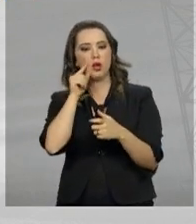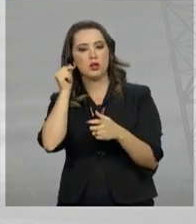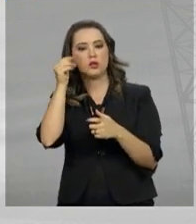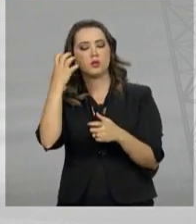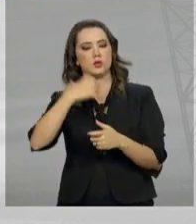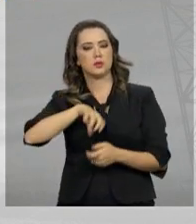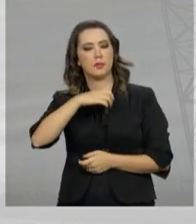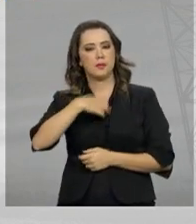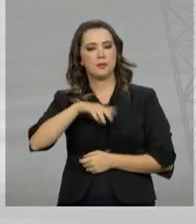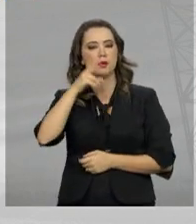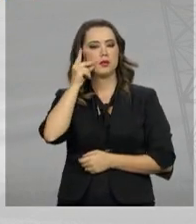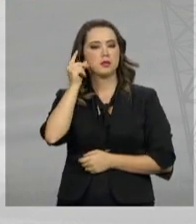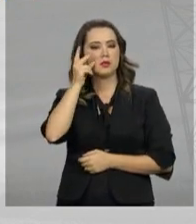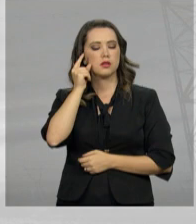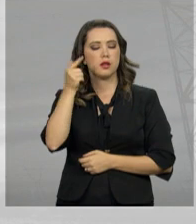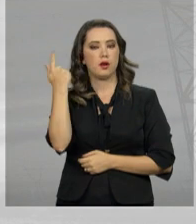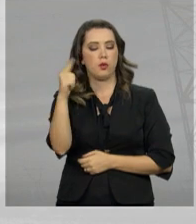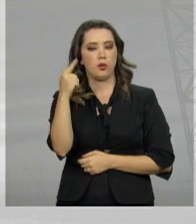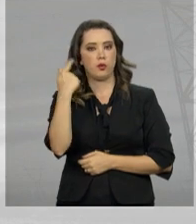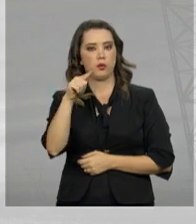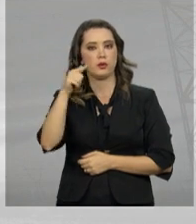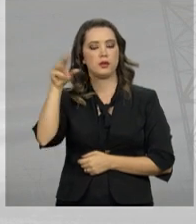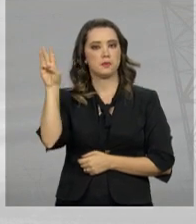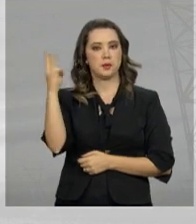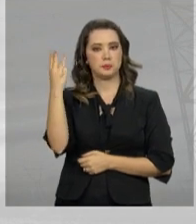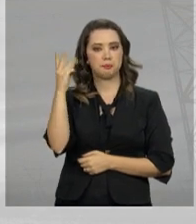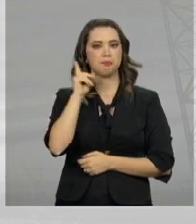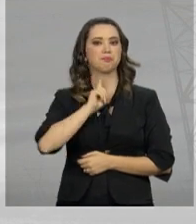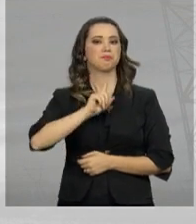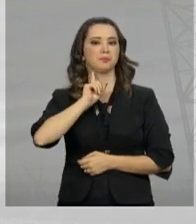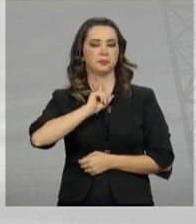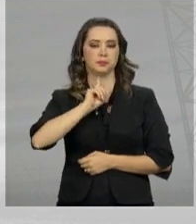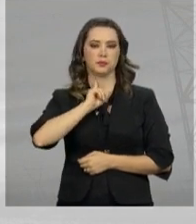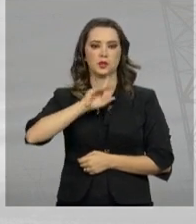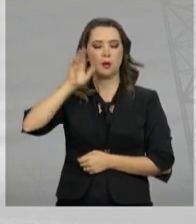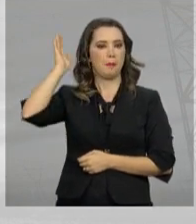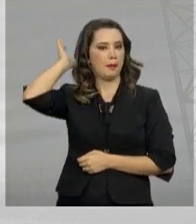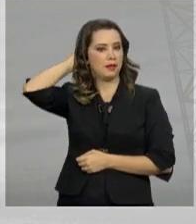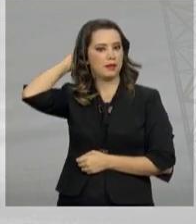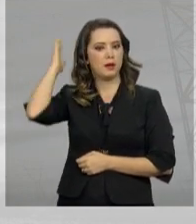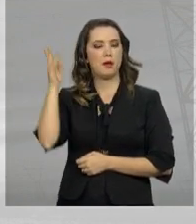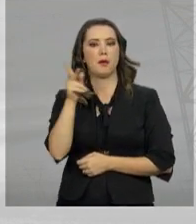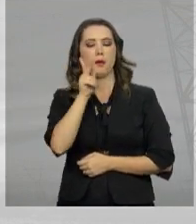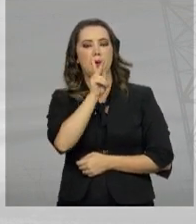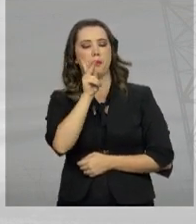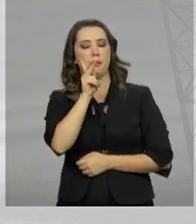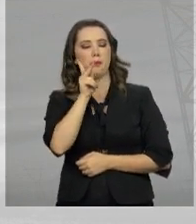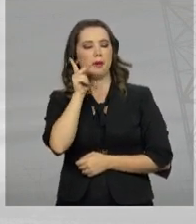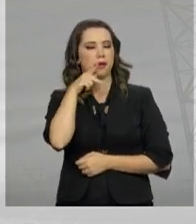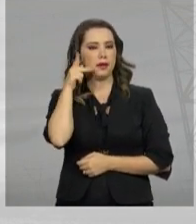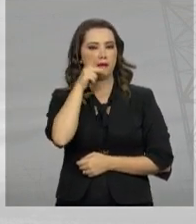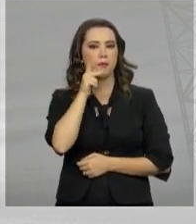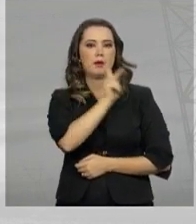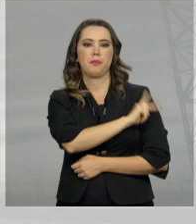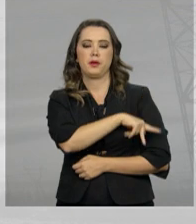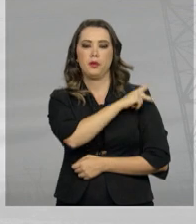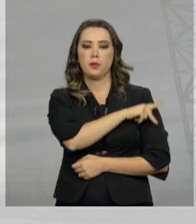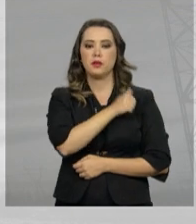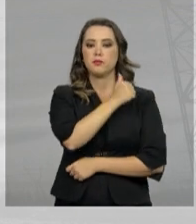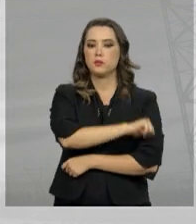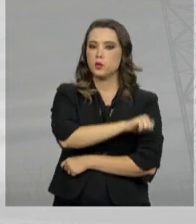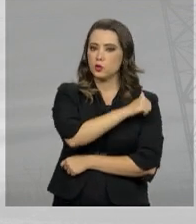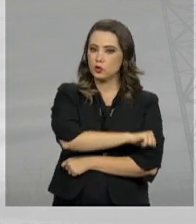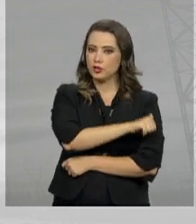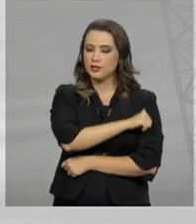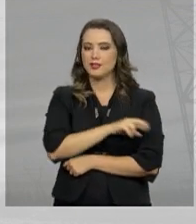Bahia, Ceará, Goiás, Maranhão, Minas Gerais, Pará, Paraíba, Piauí, Rio de Janeiro, Rio Grande